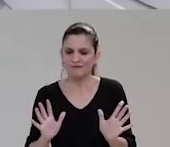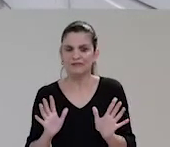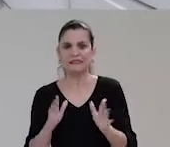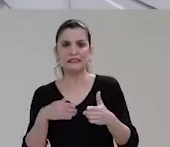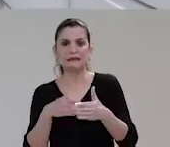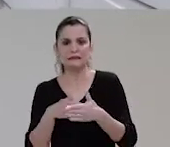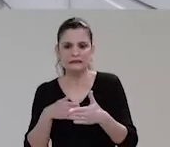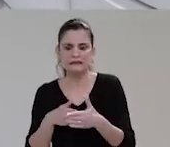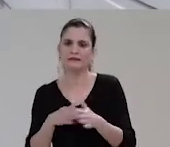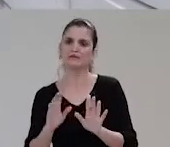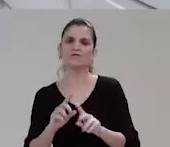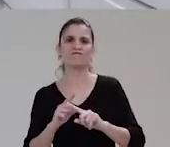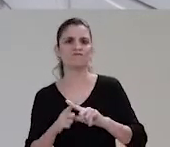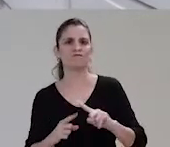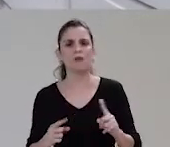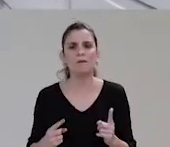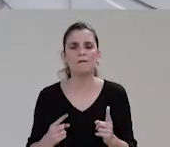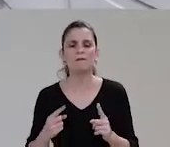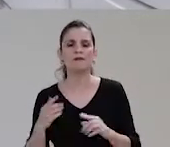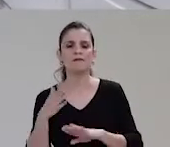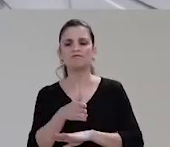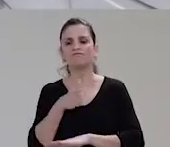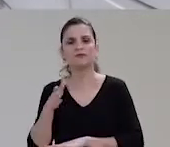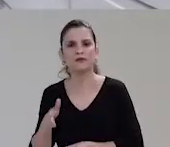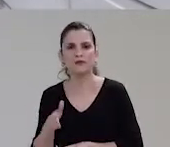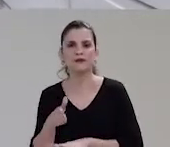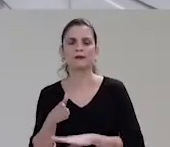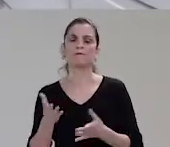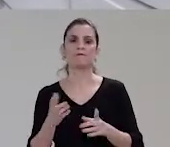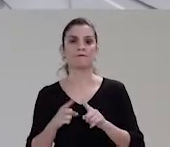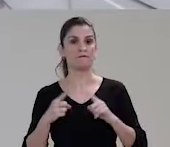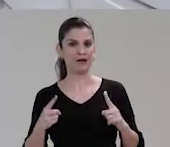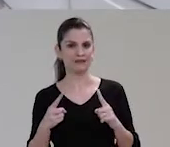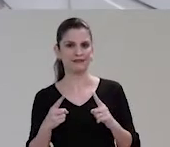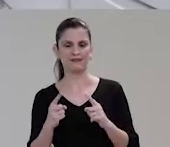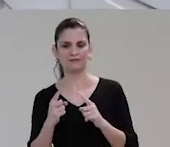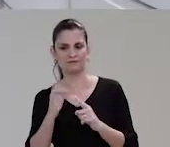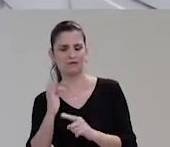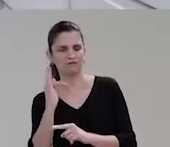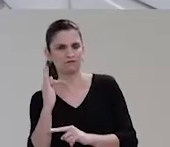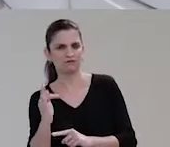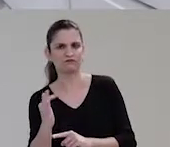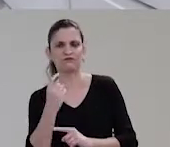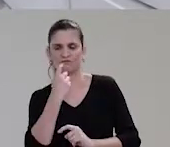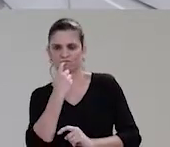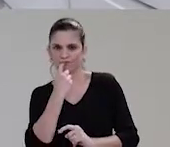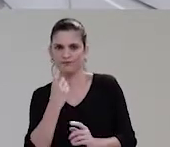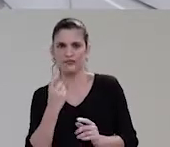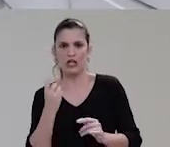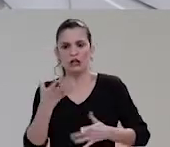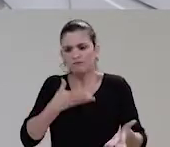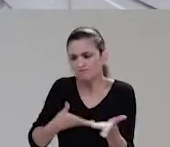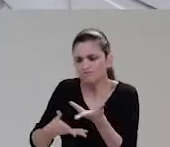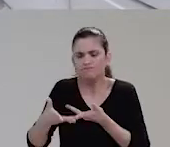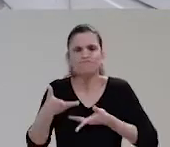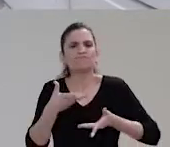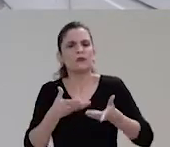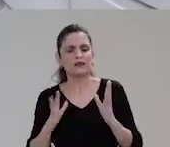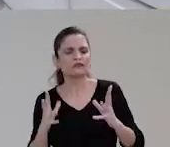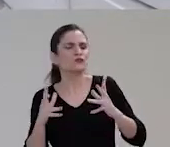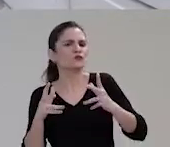de impedimento por conta do Covid-19, mas num espaço de tempo menor possível vamos estar todos